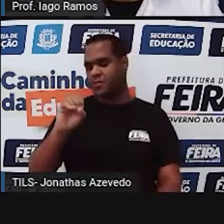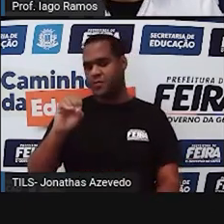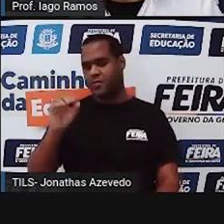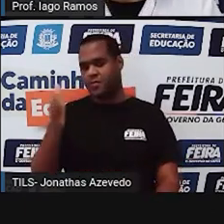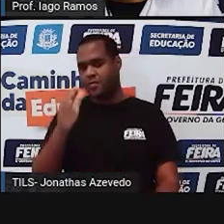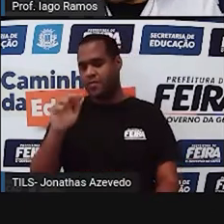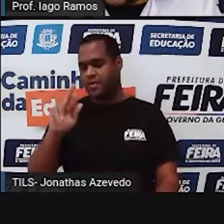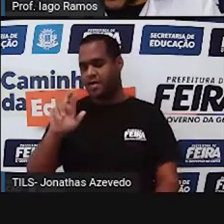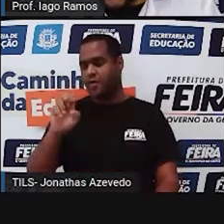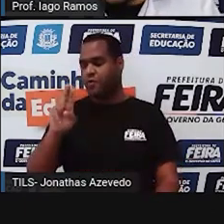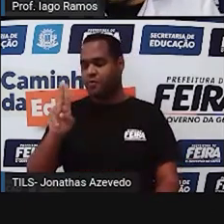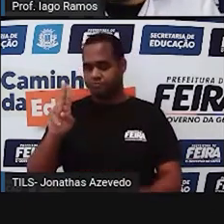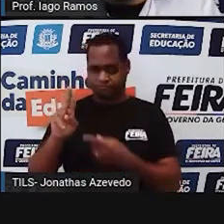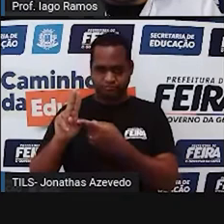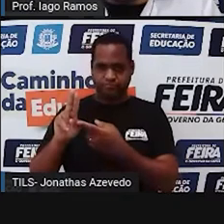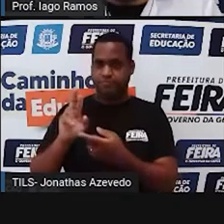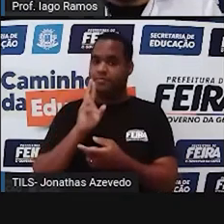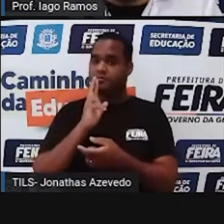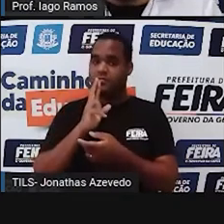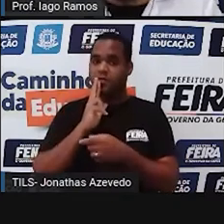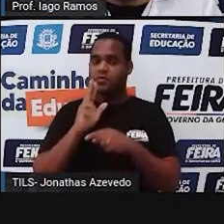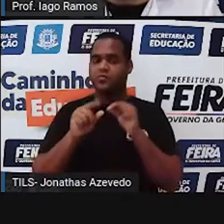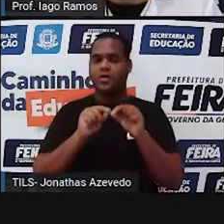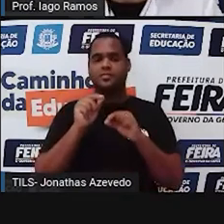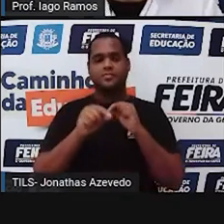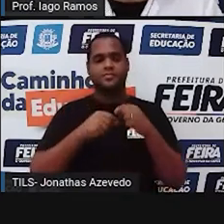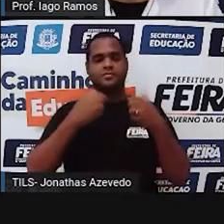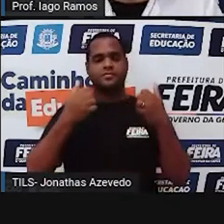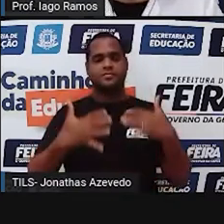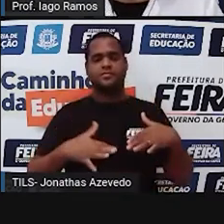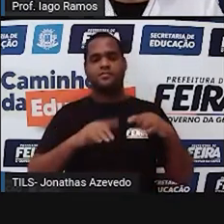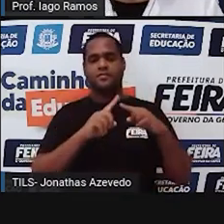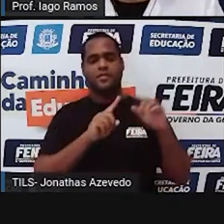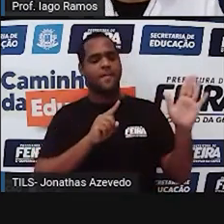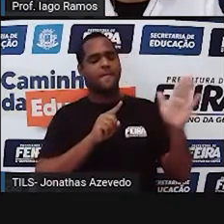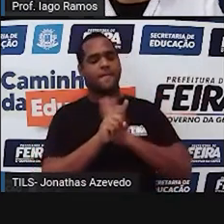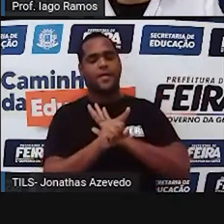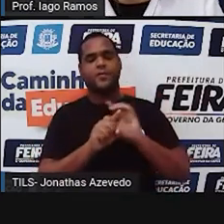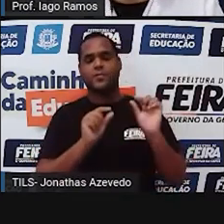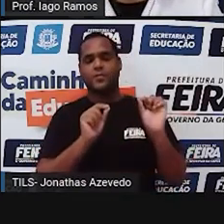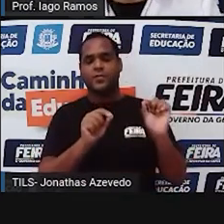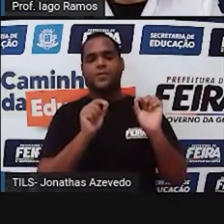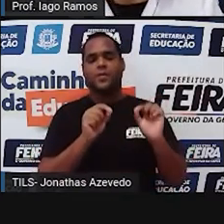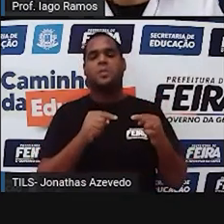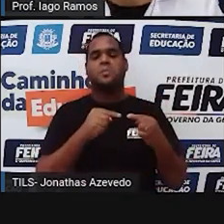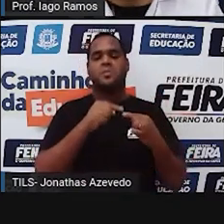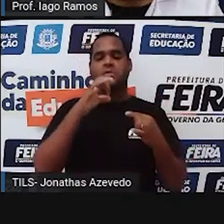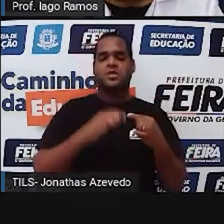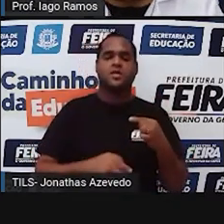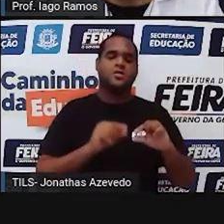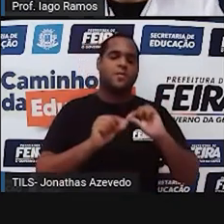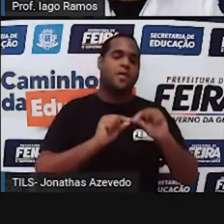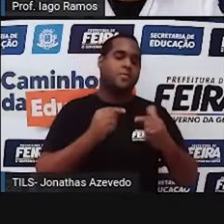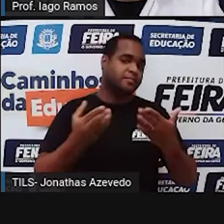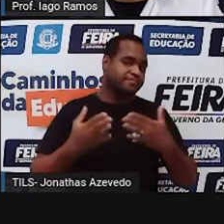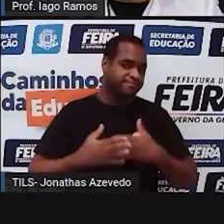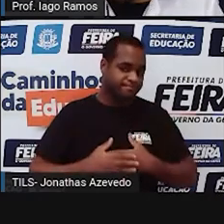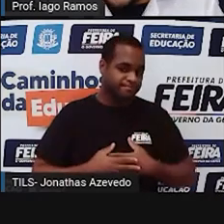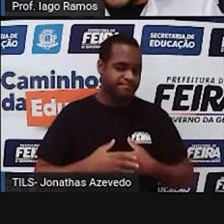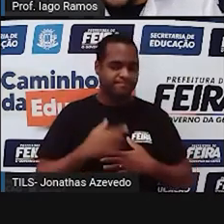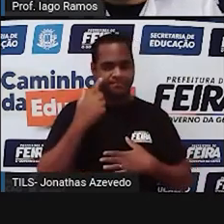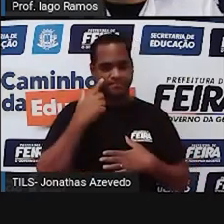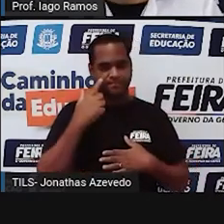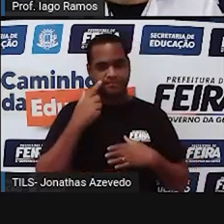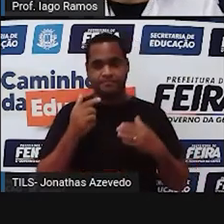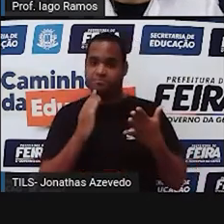Para essa resposta, o grau, qual deve ser a pergunta correta? E aí eu vou te